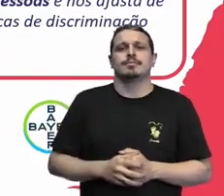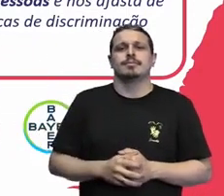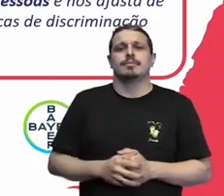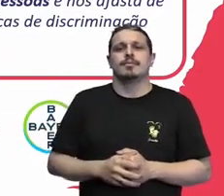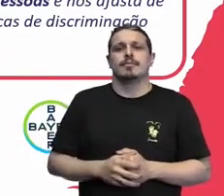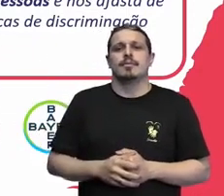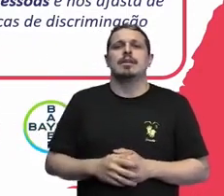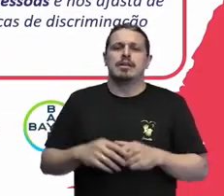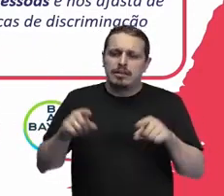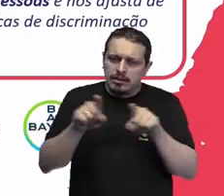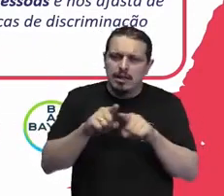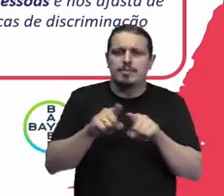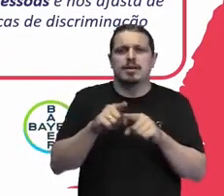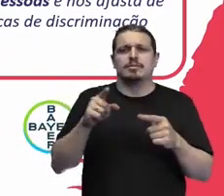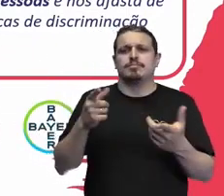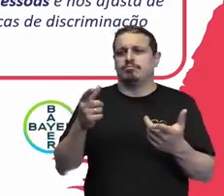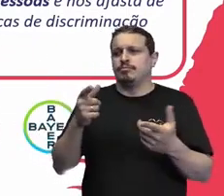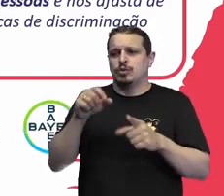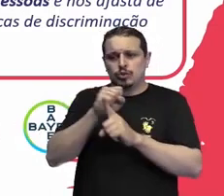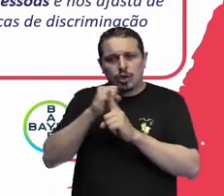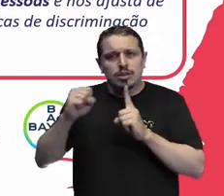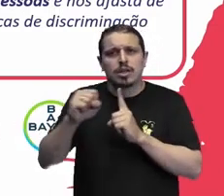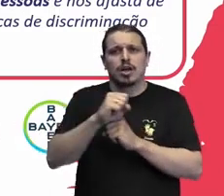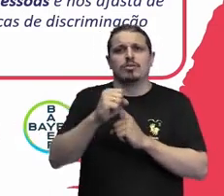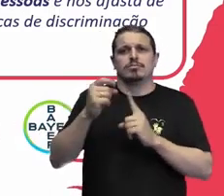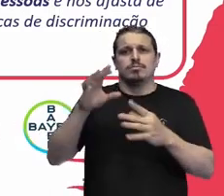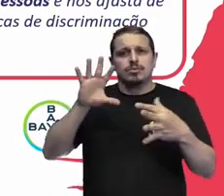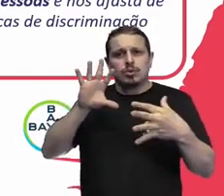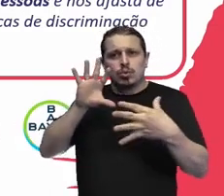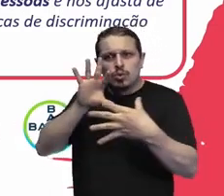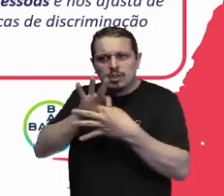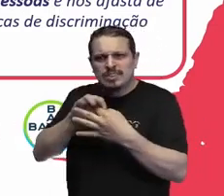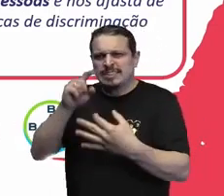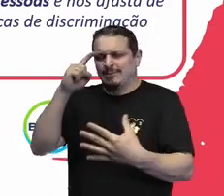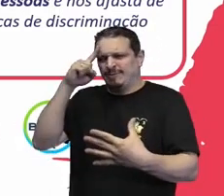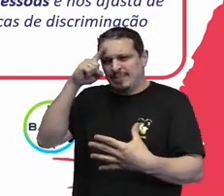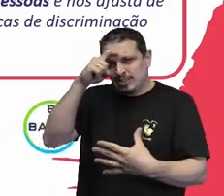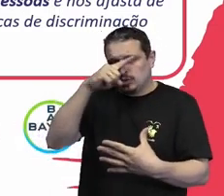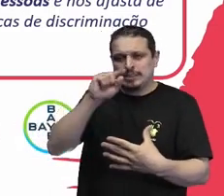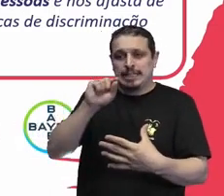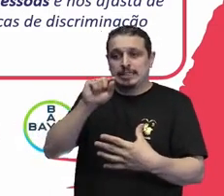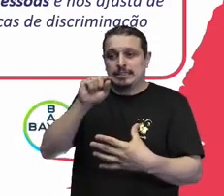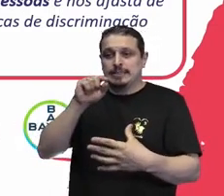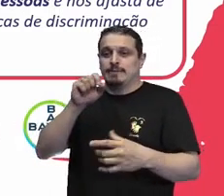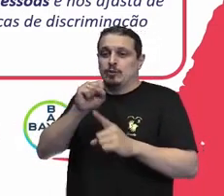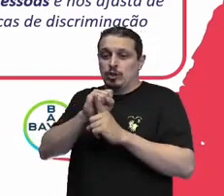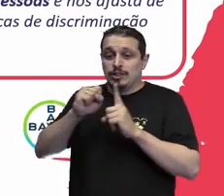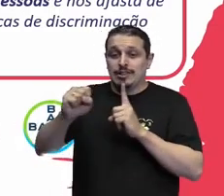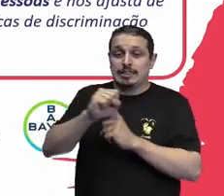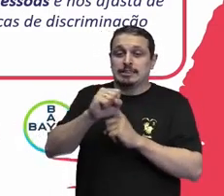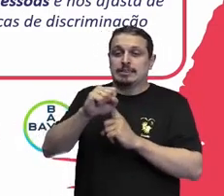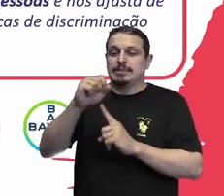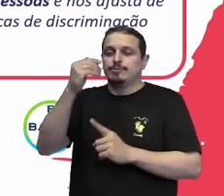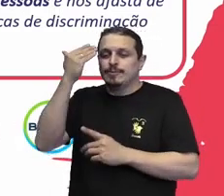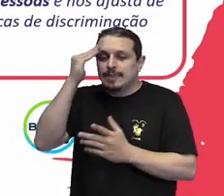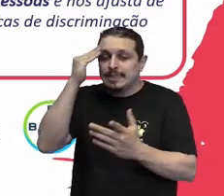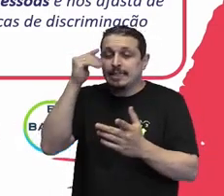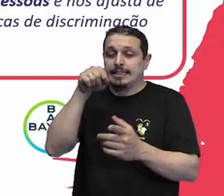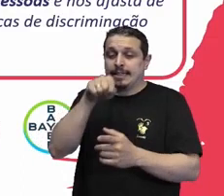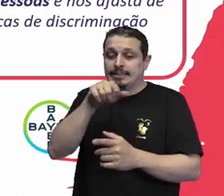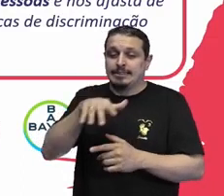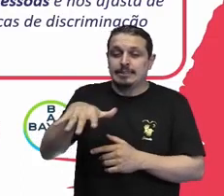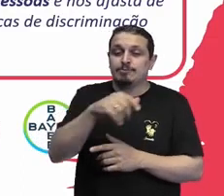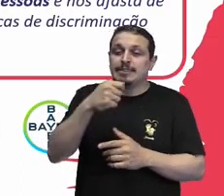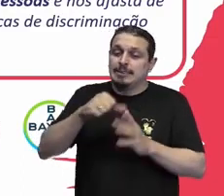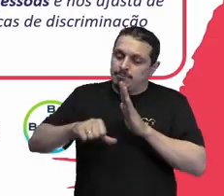complexa. A diversidade me ajuda a entender e atender melhor os meus públicos e a expectativa